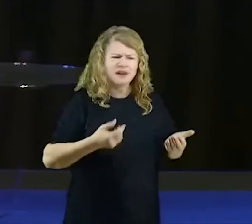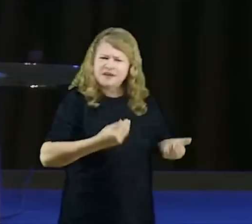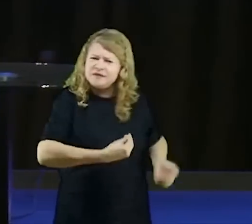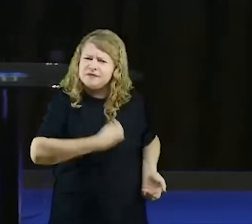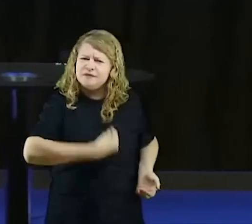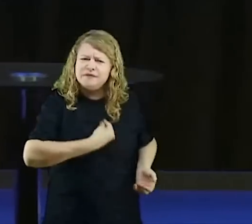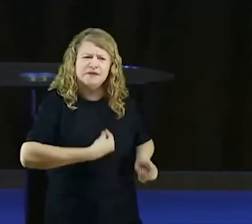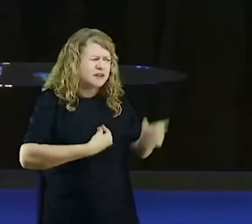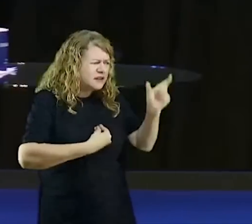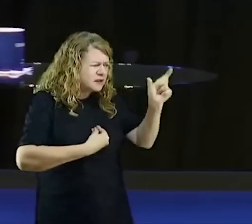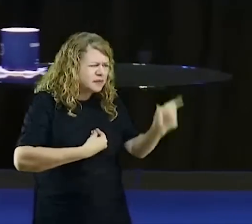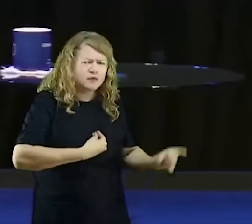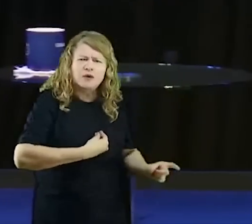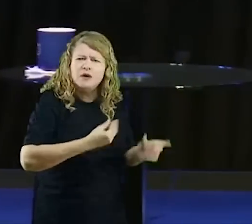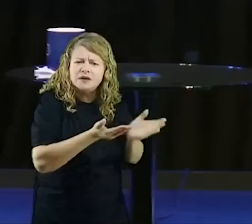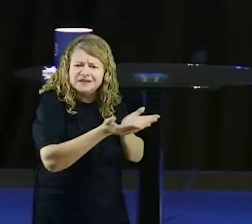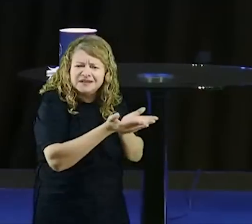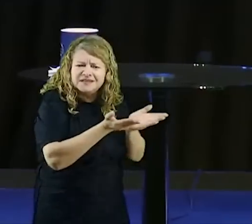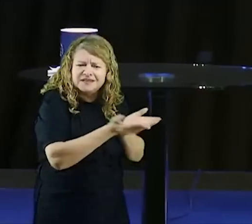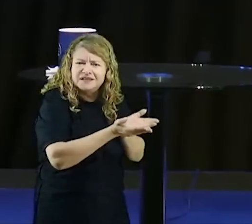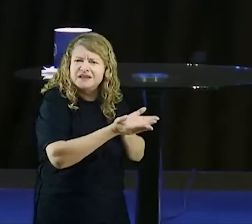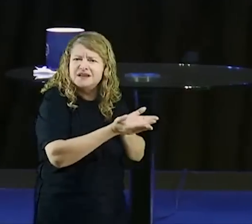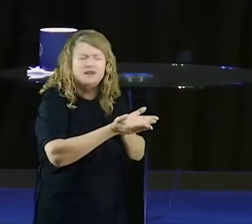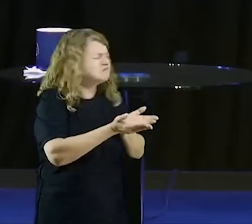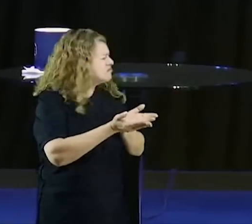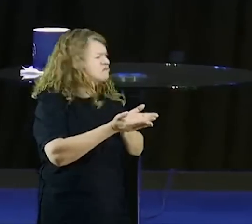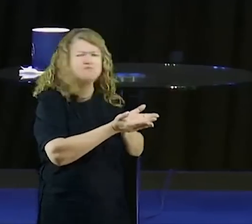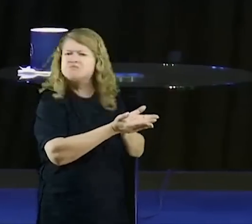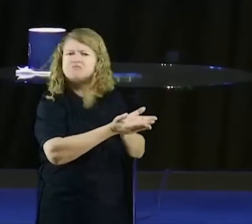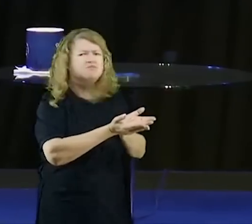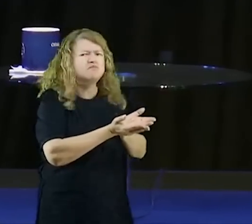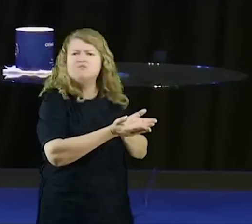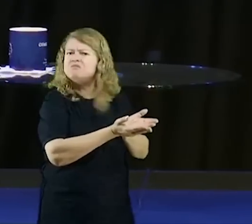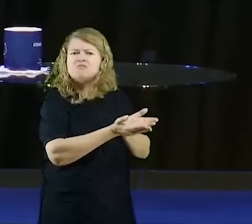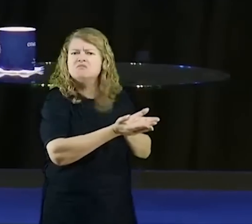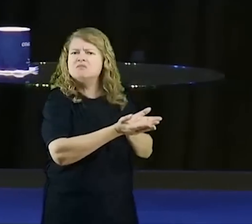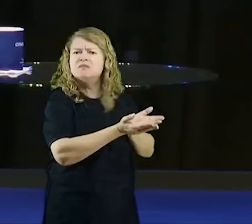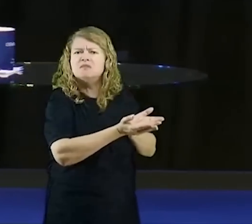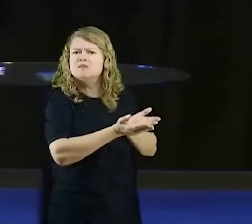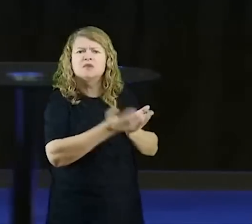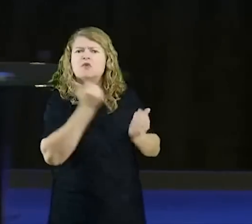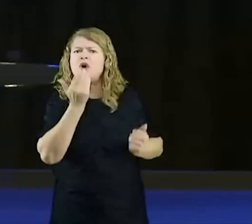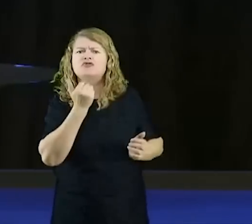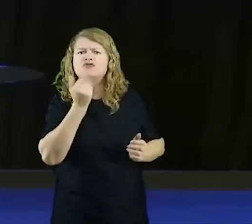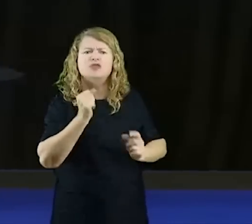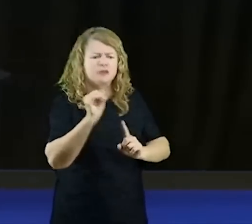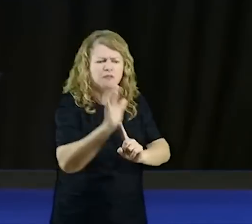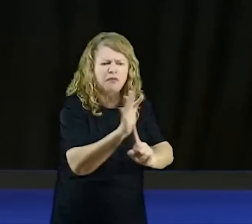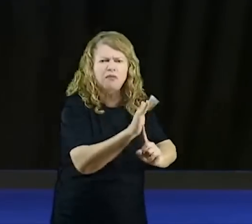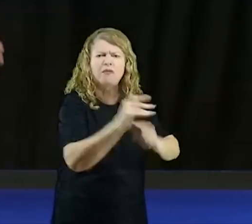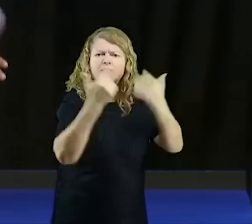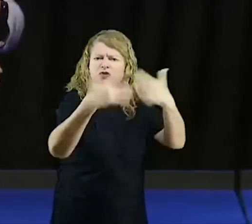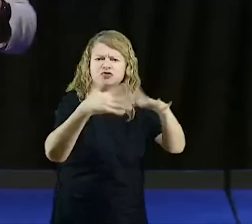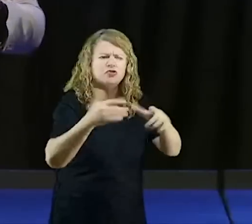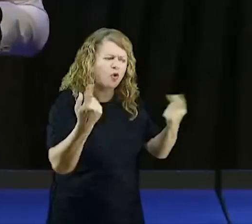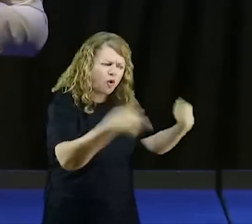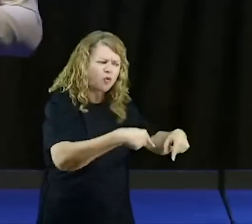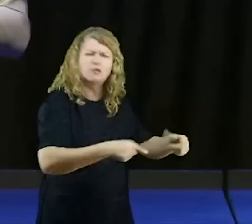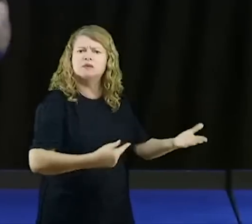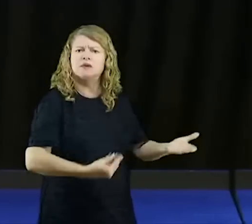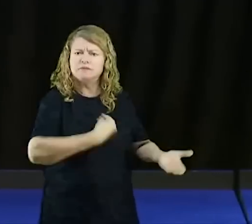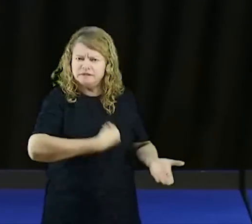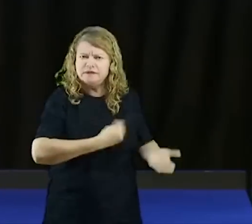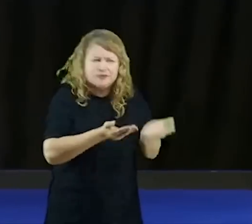funcionar? Sobre a vida do povo de Deus, não vale encantamento? Então como é que as pessoas têm mais medo daquilo que é mentiroso